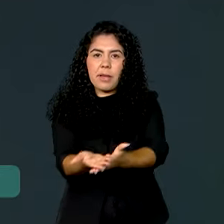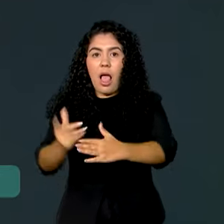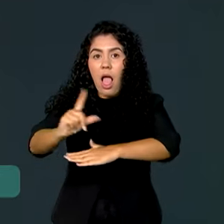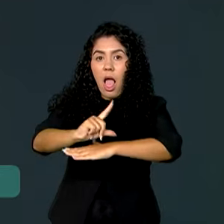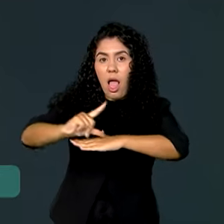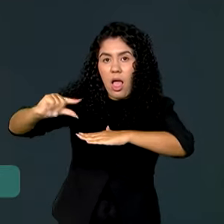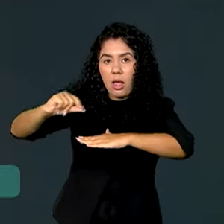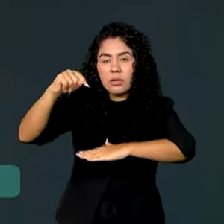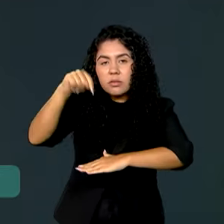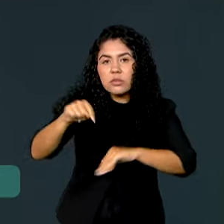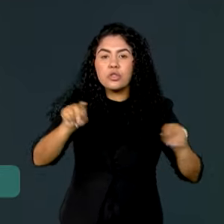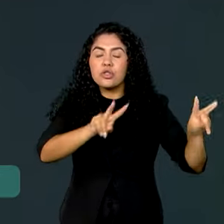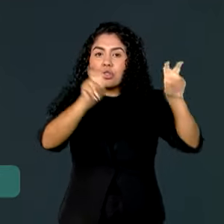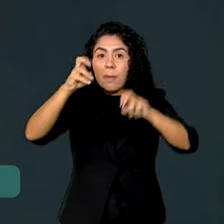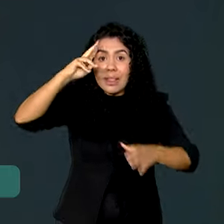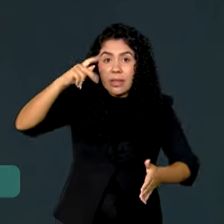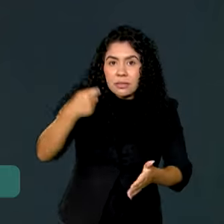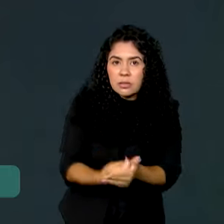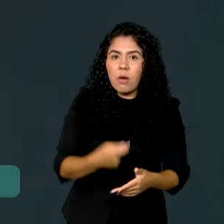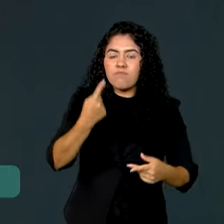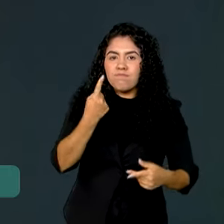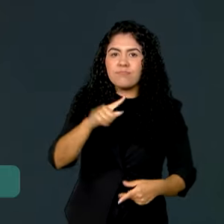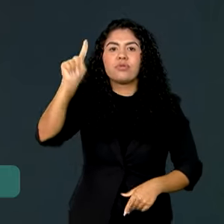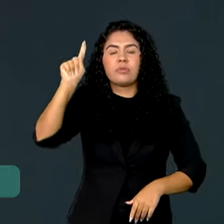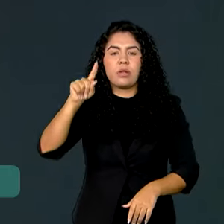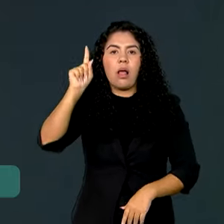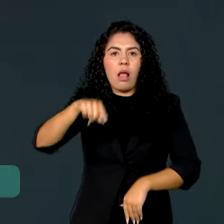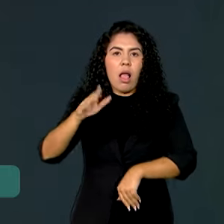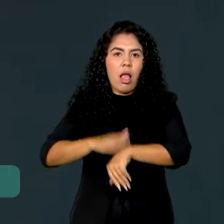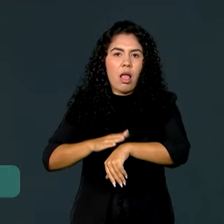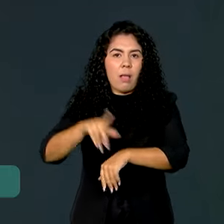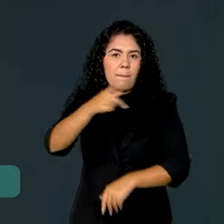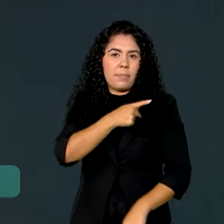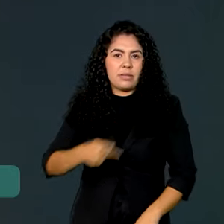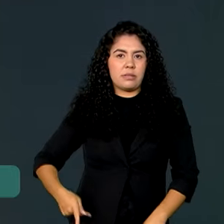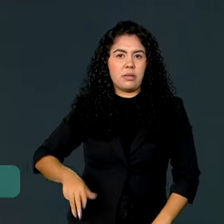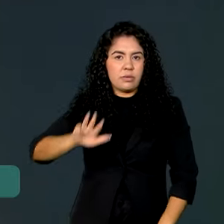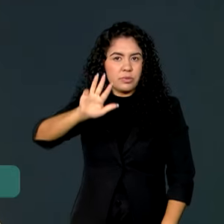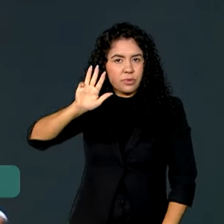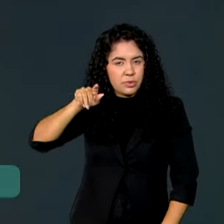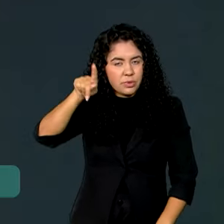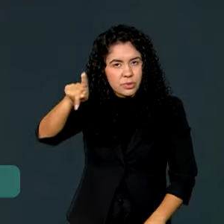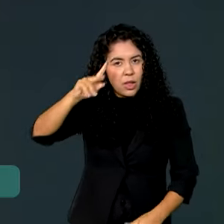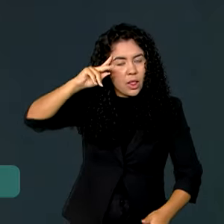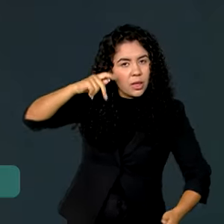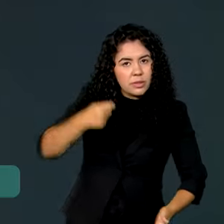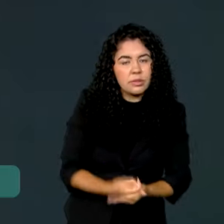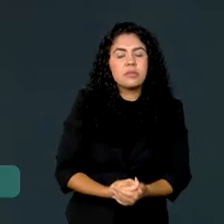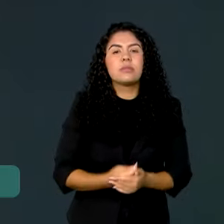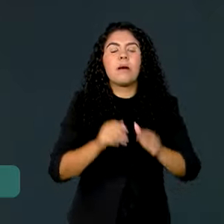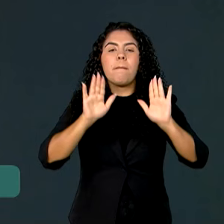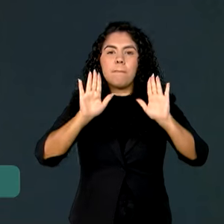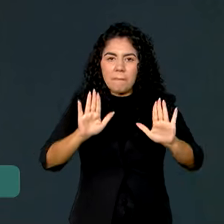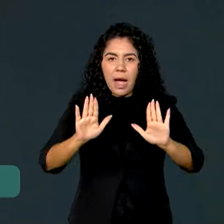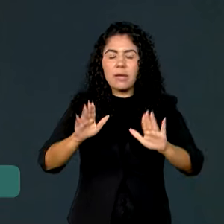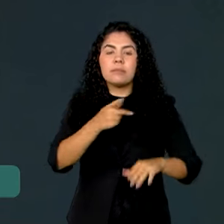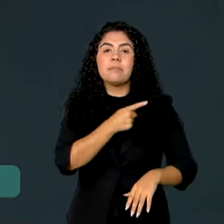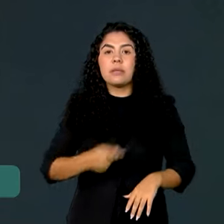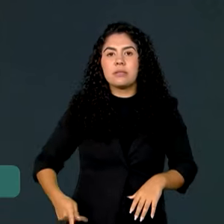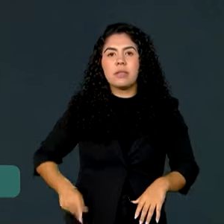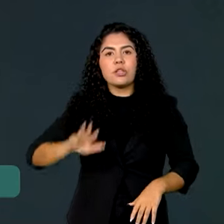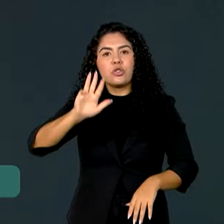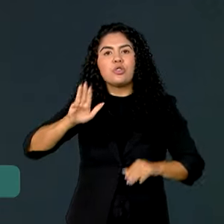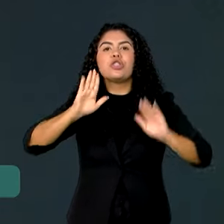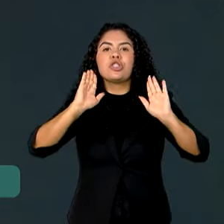final sobre a demarcação das áreas é do presidente da República. Desde o início da gestão, o presidente Lula já homologou